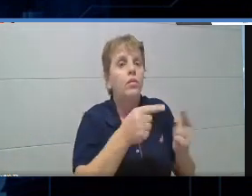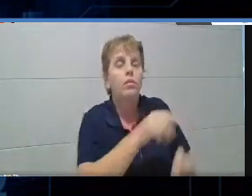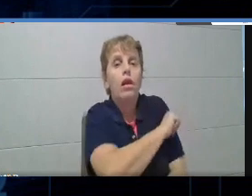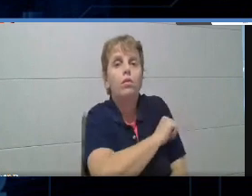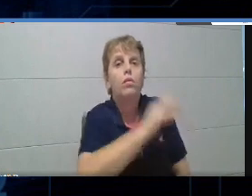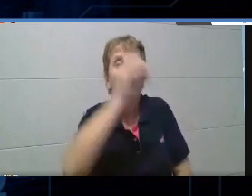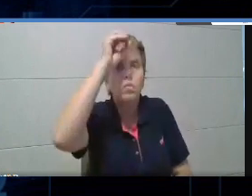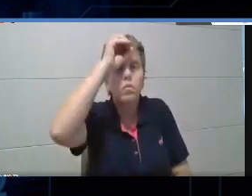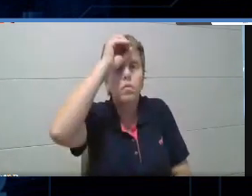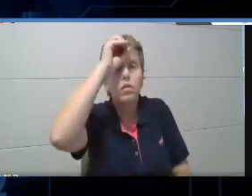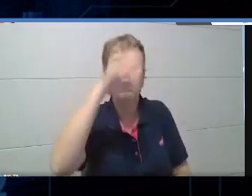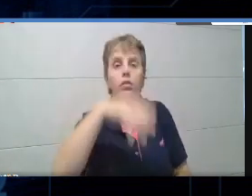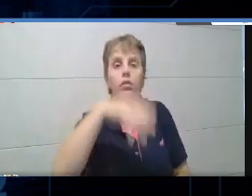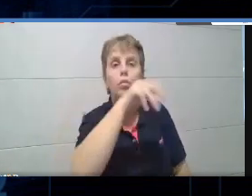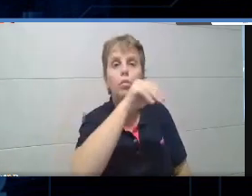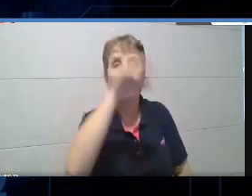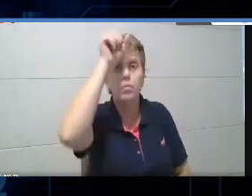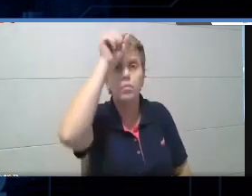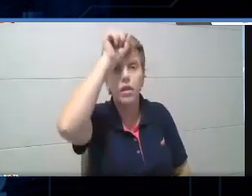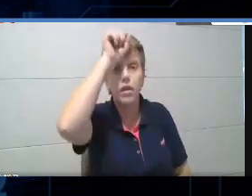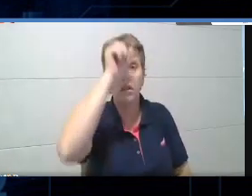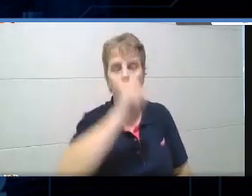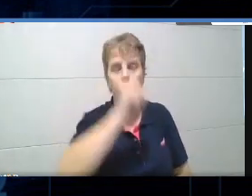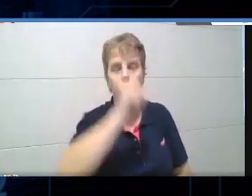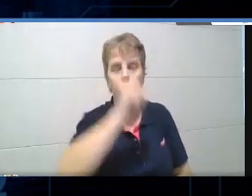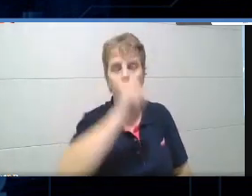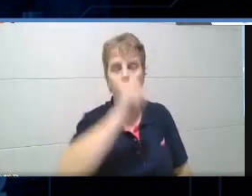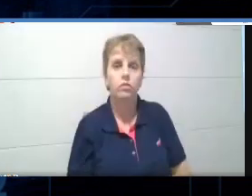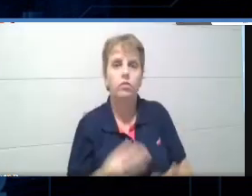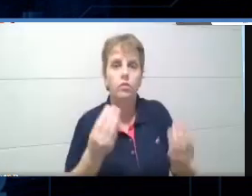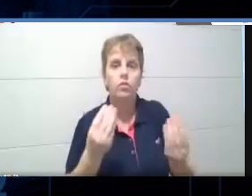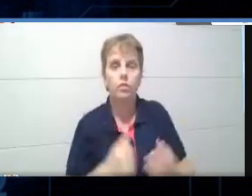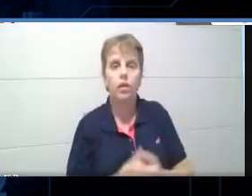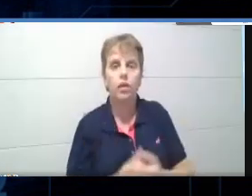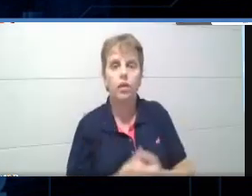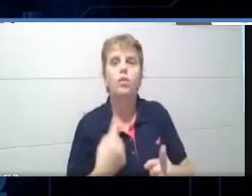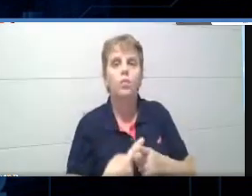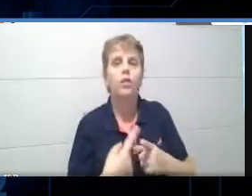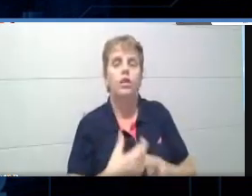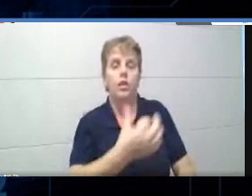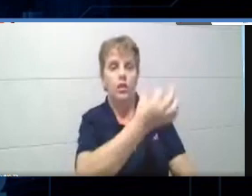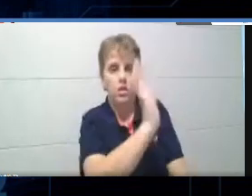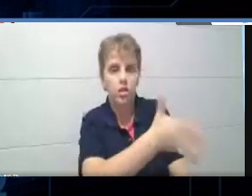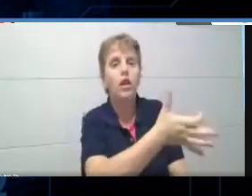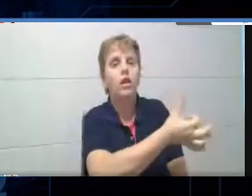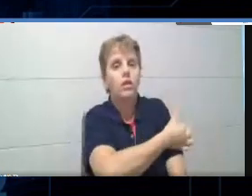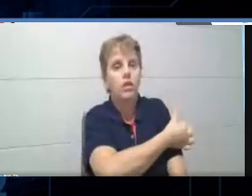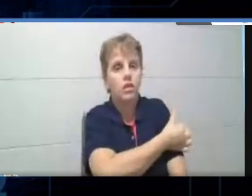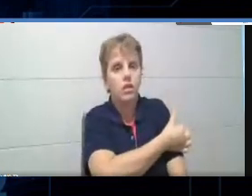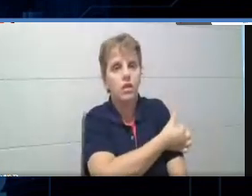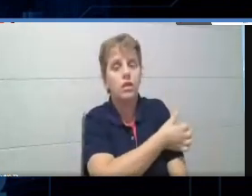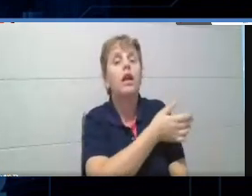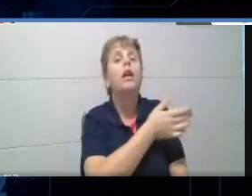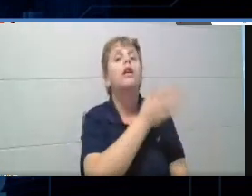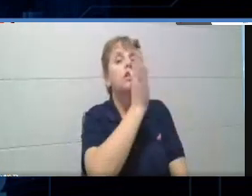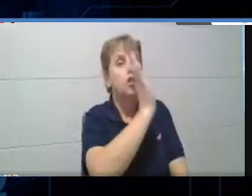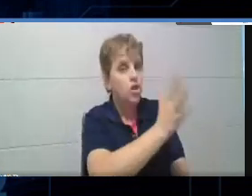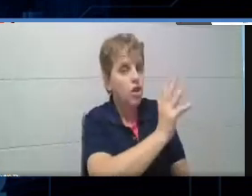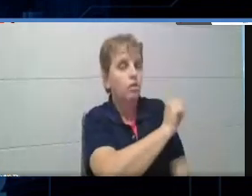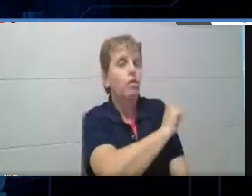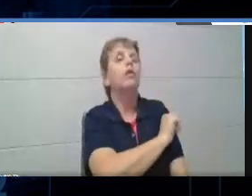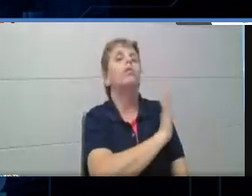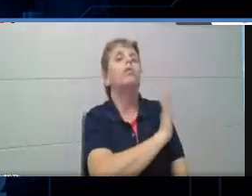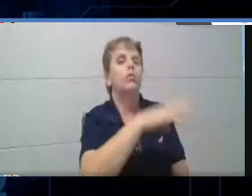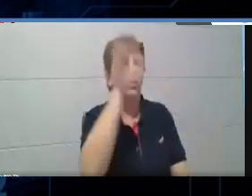vão pensar a partir do sexto ano, né, porque aí sim a crise já tornou dele, então a reflexão que eu trago aqui é,